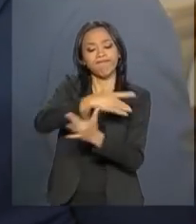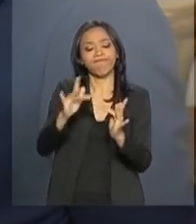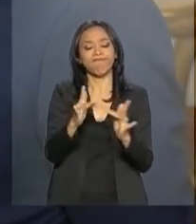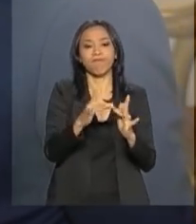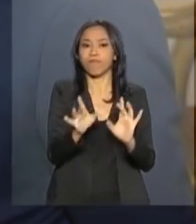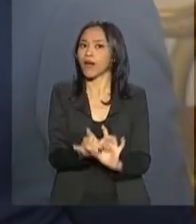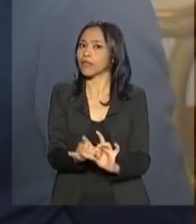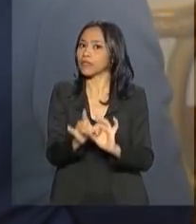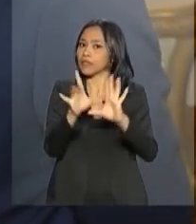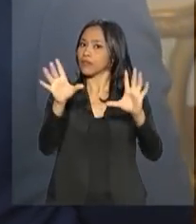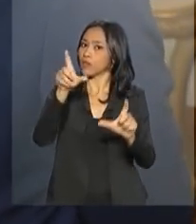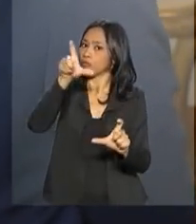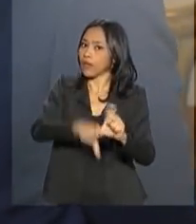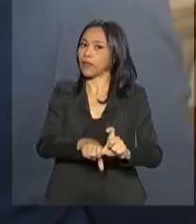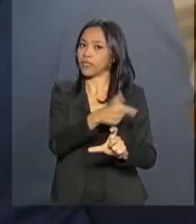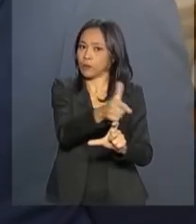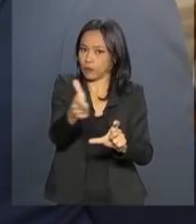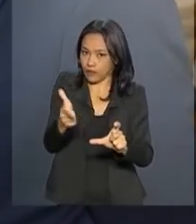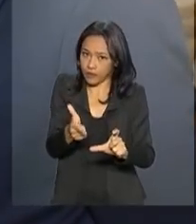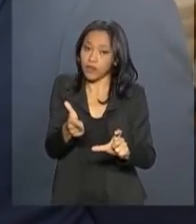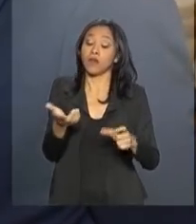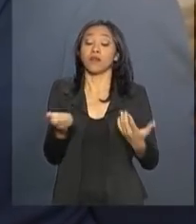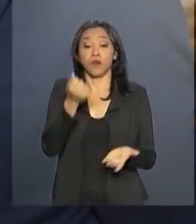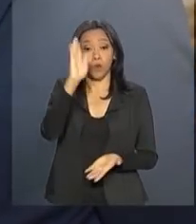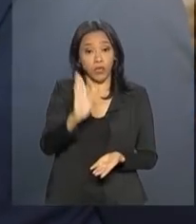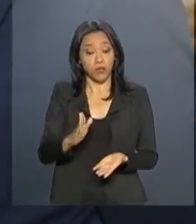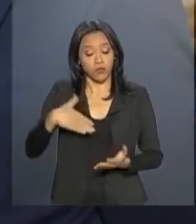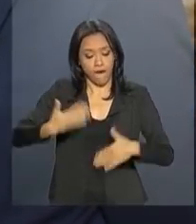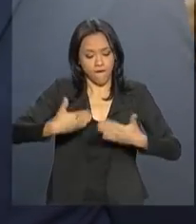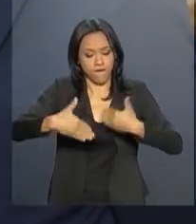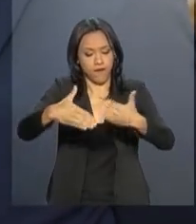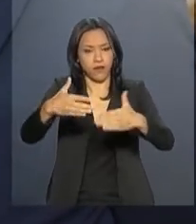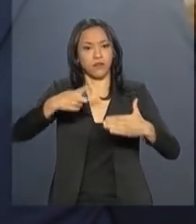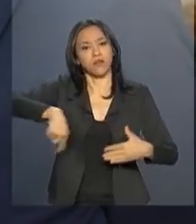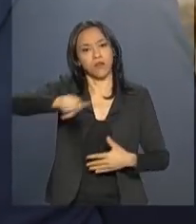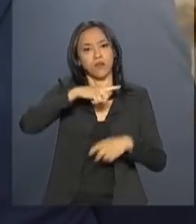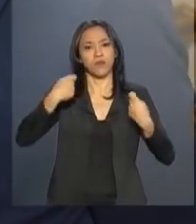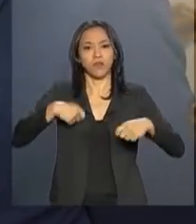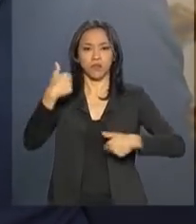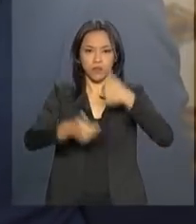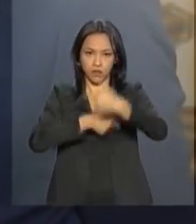momento que o Brasil atravessa, cada vez mais, nós devemos trabalhar em conjunto.